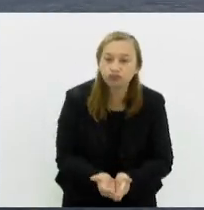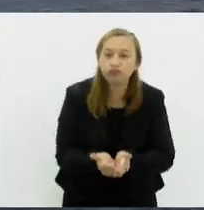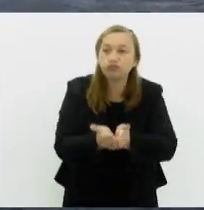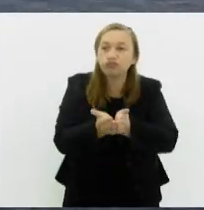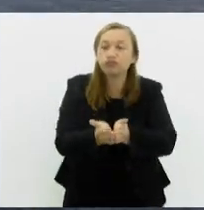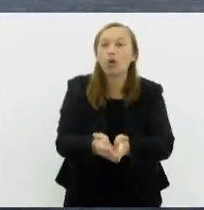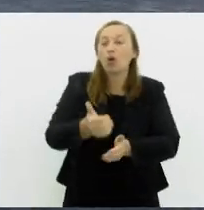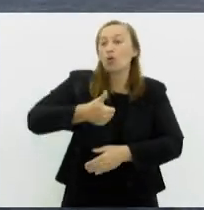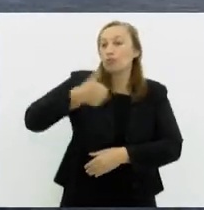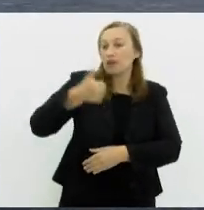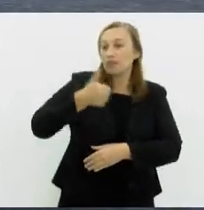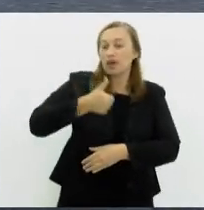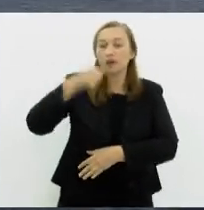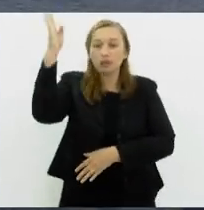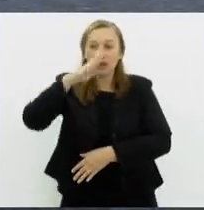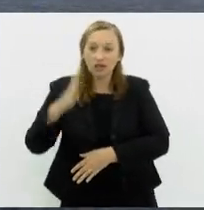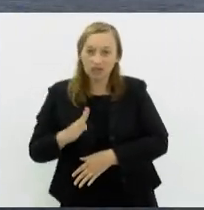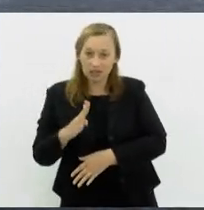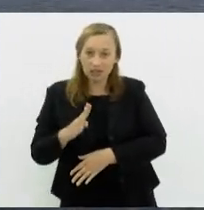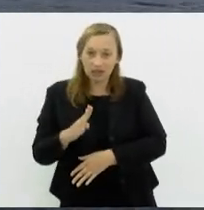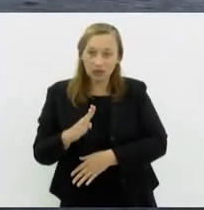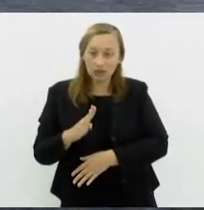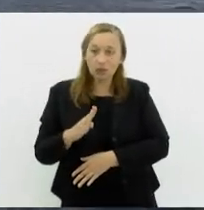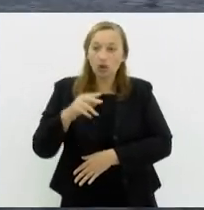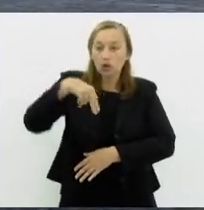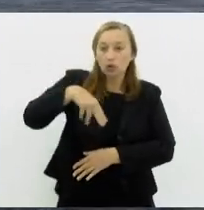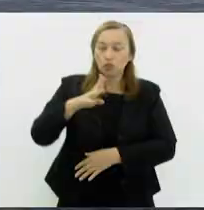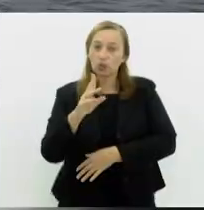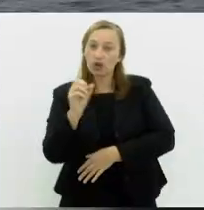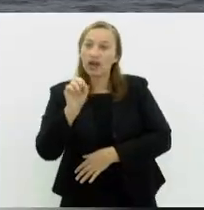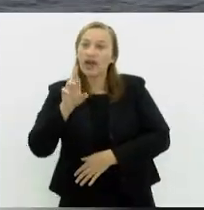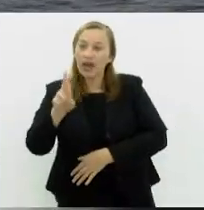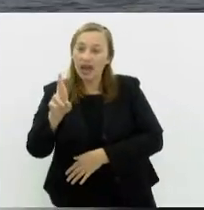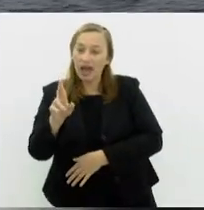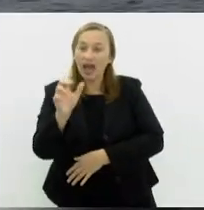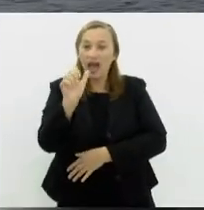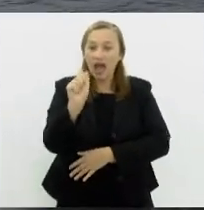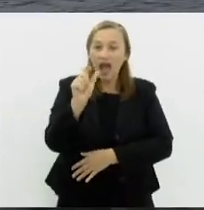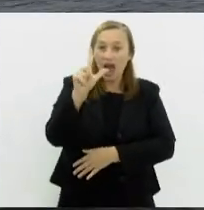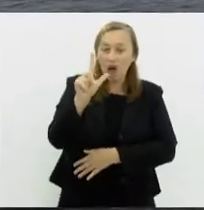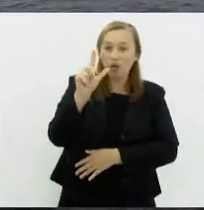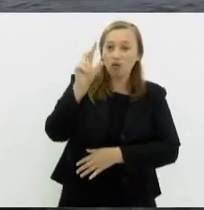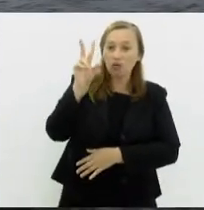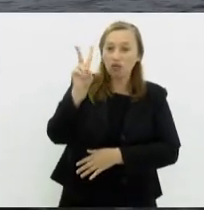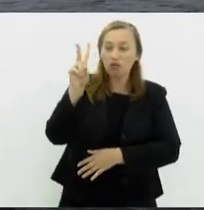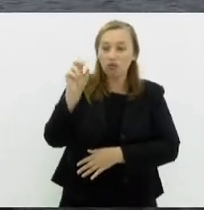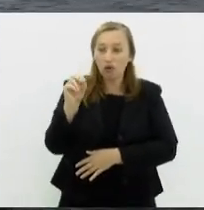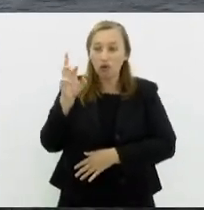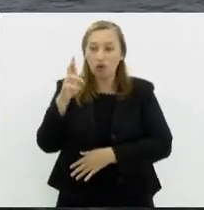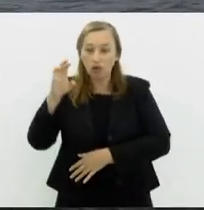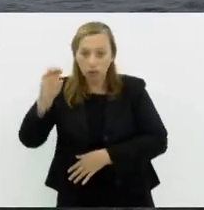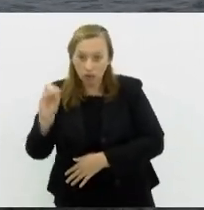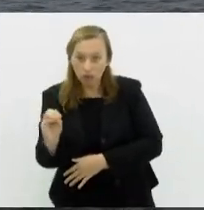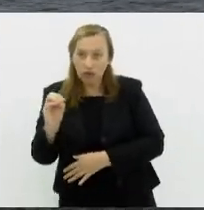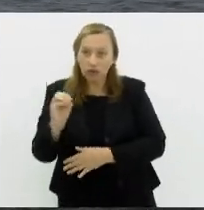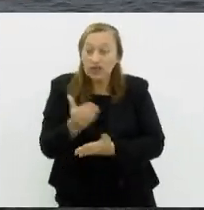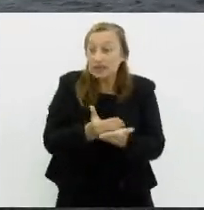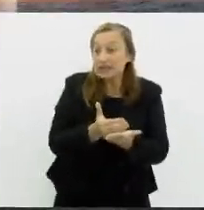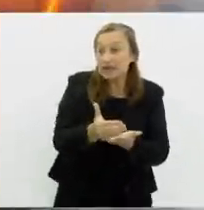submarino brasileiro movido à propulsão nuclear, o Álvaro Alberto. O lançamento deve ser em 2033.